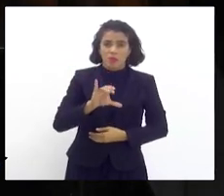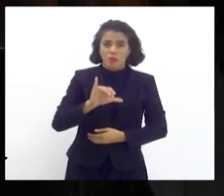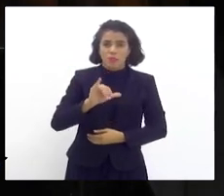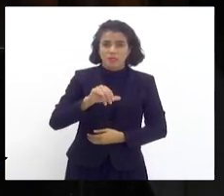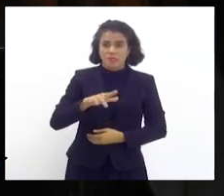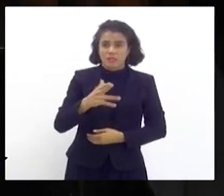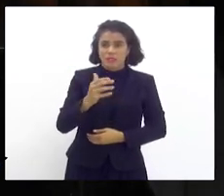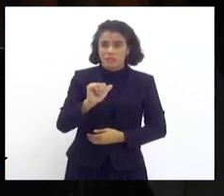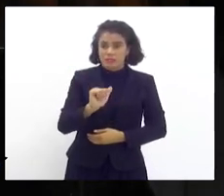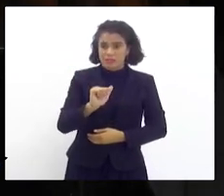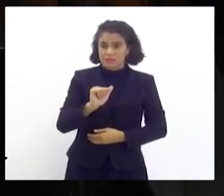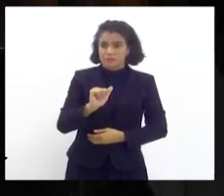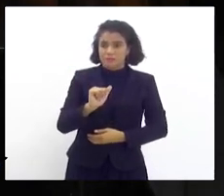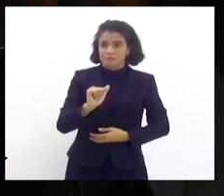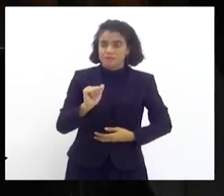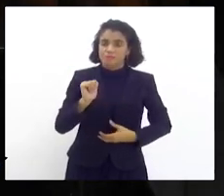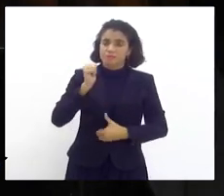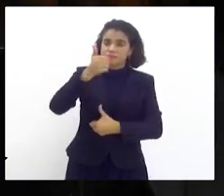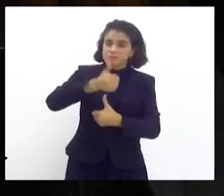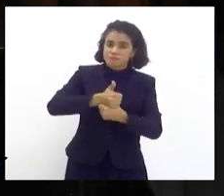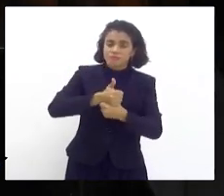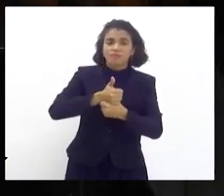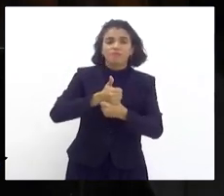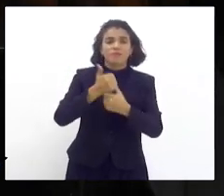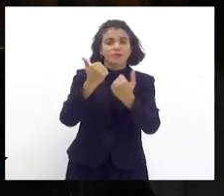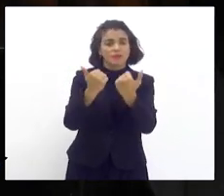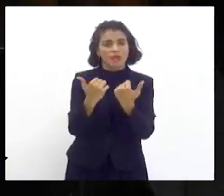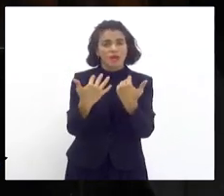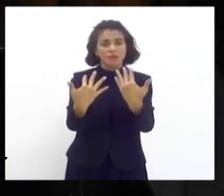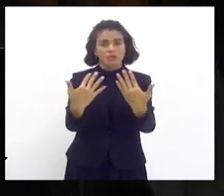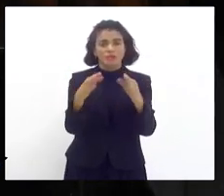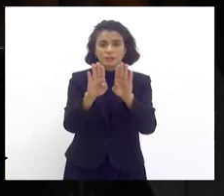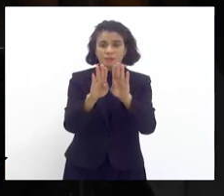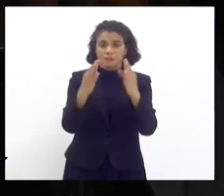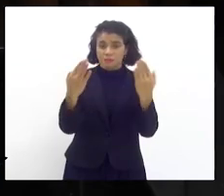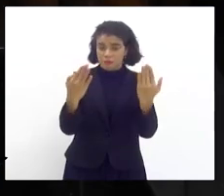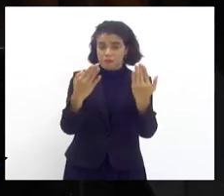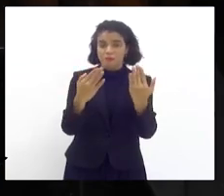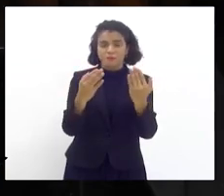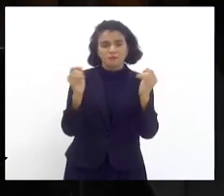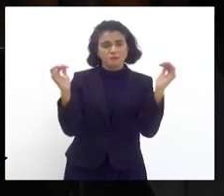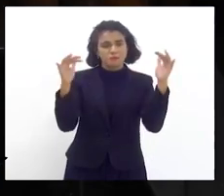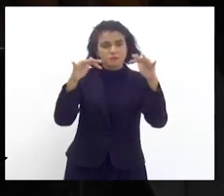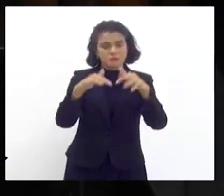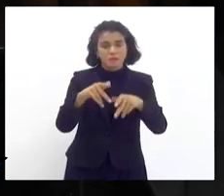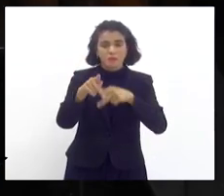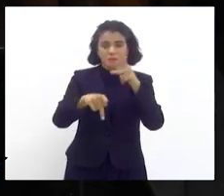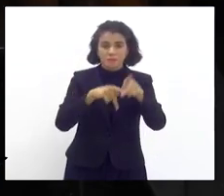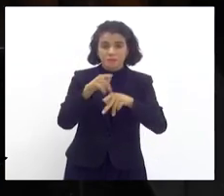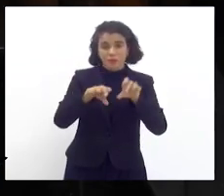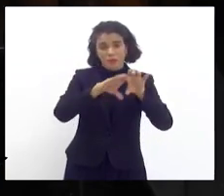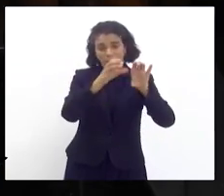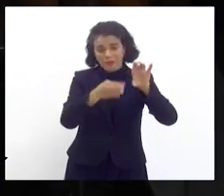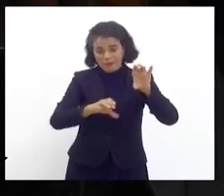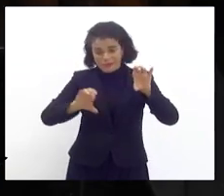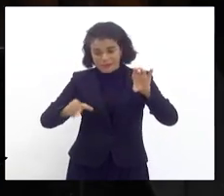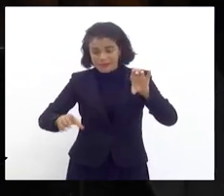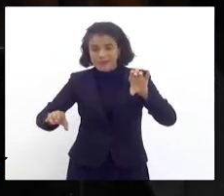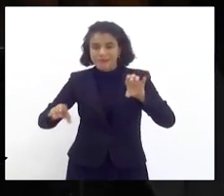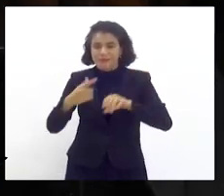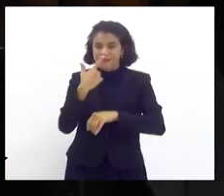na audiência pública, promovida pela Comissão de Saneamento Ambiental,